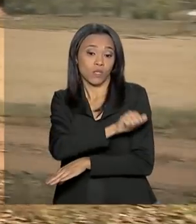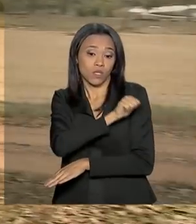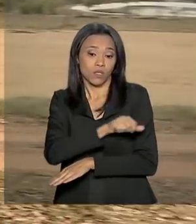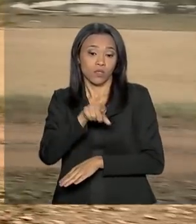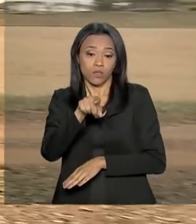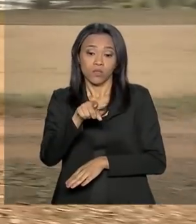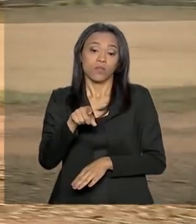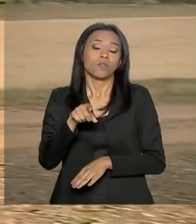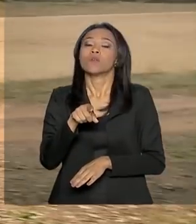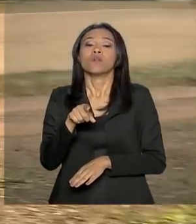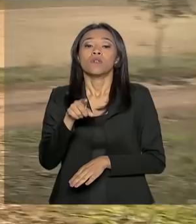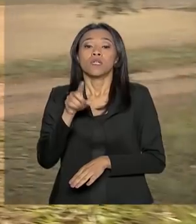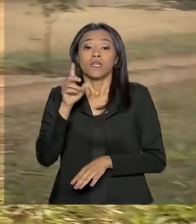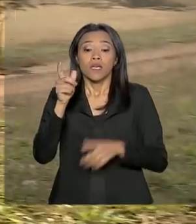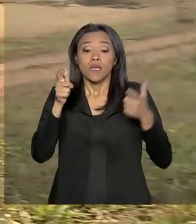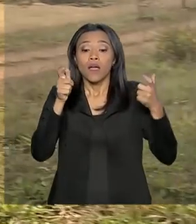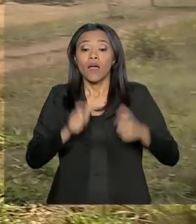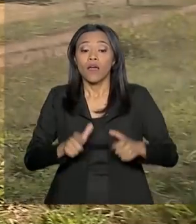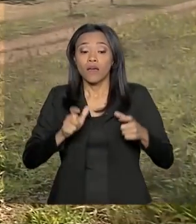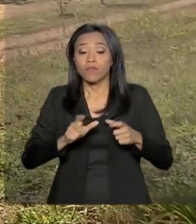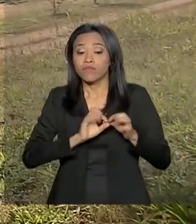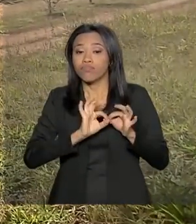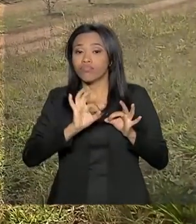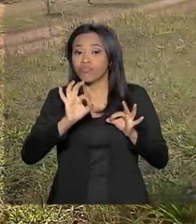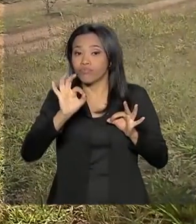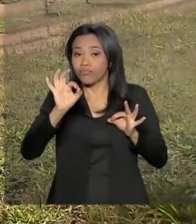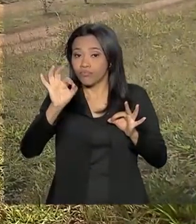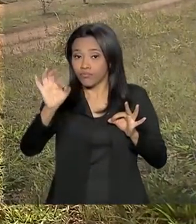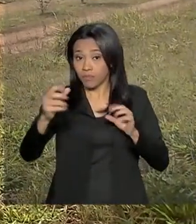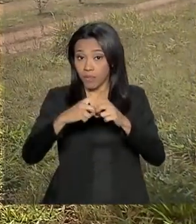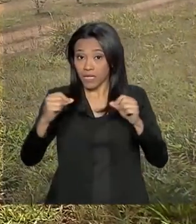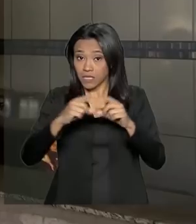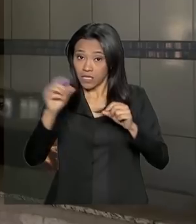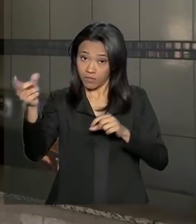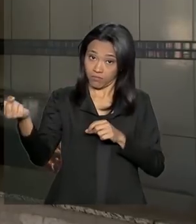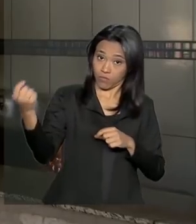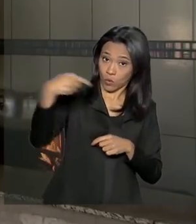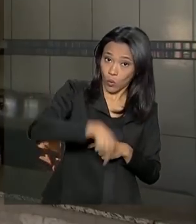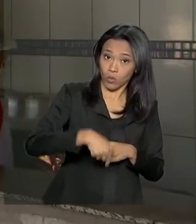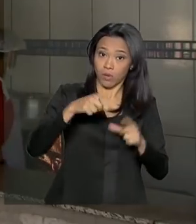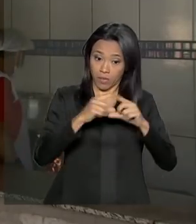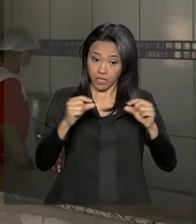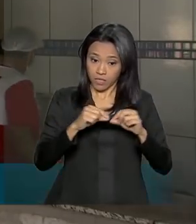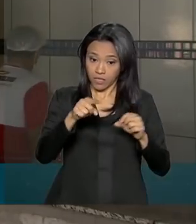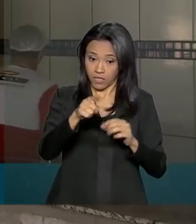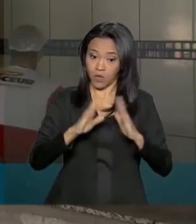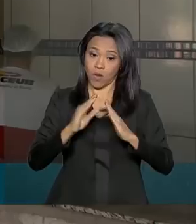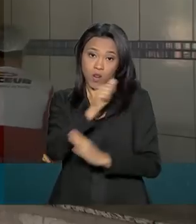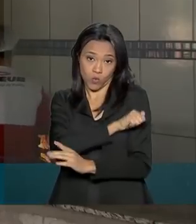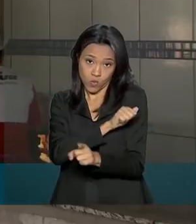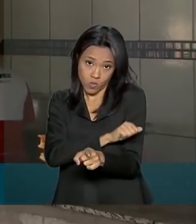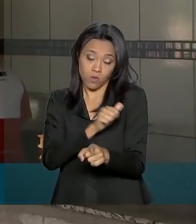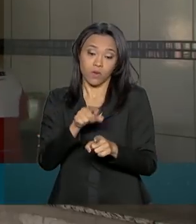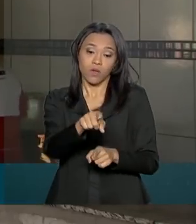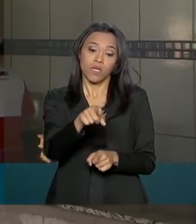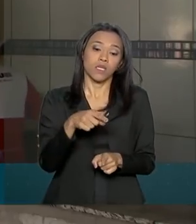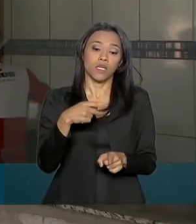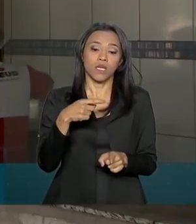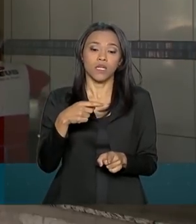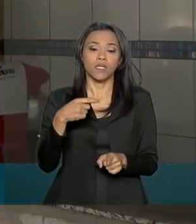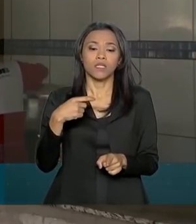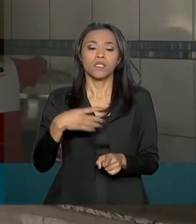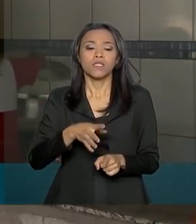fica em uma zona rural, a cerca de 70 quilômetros de Brasília. A casa está me oferecendo essa oportunidade de pensar, de saber